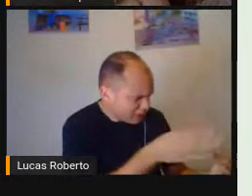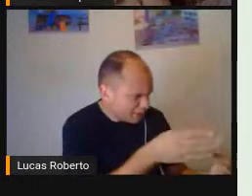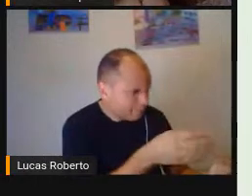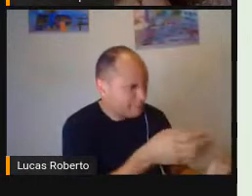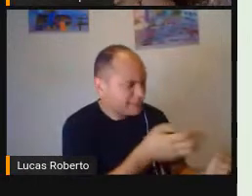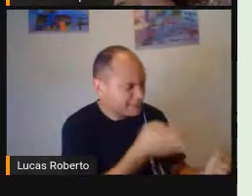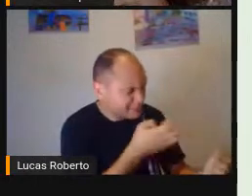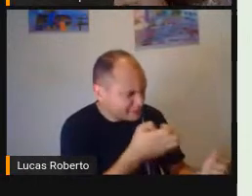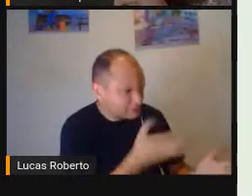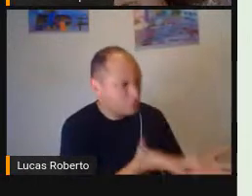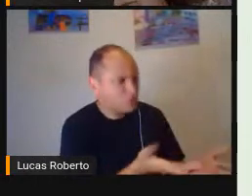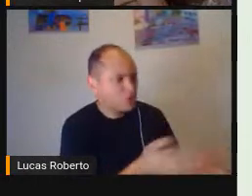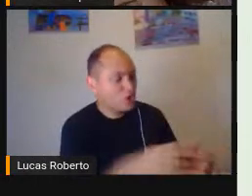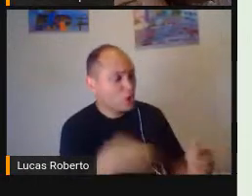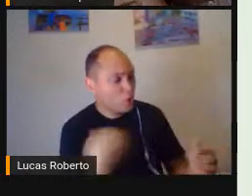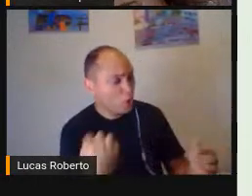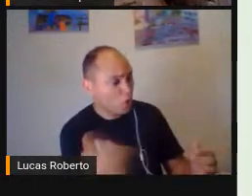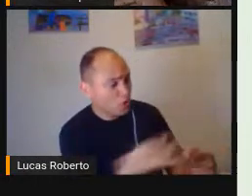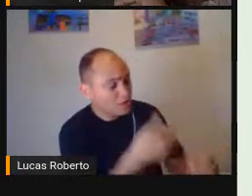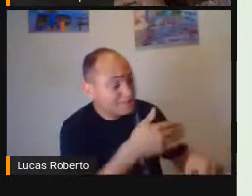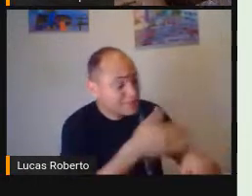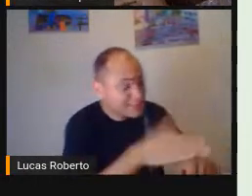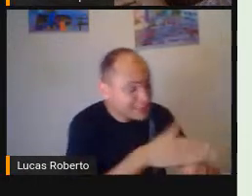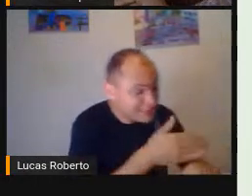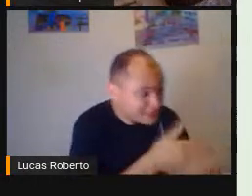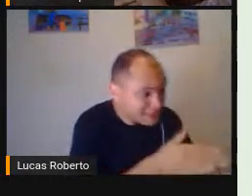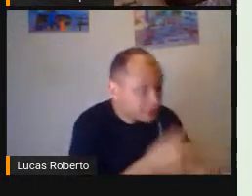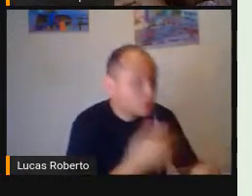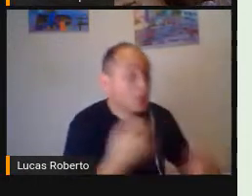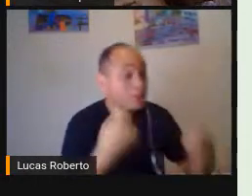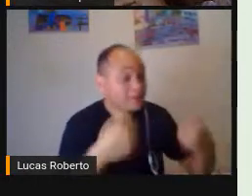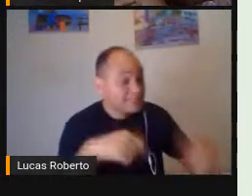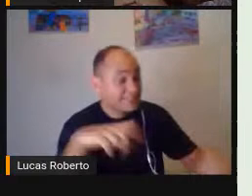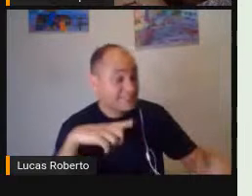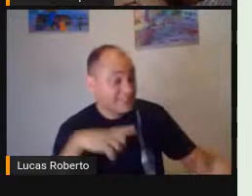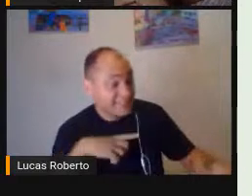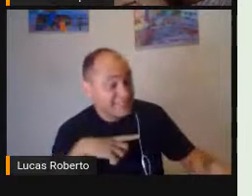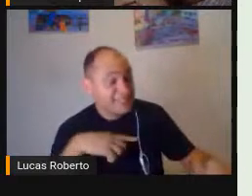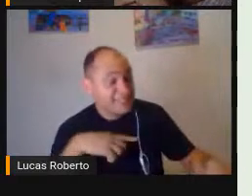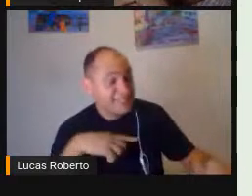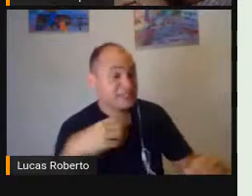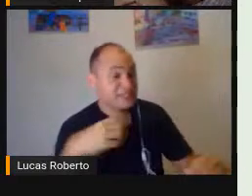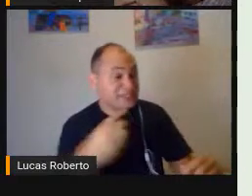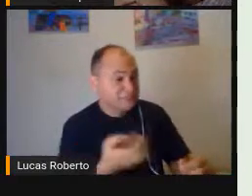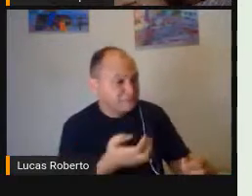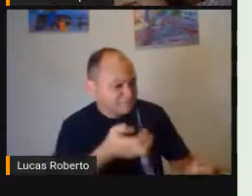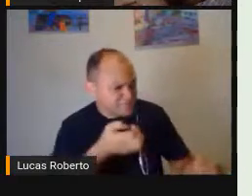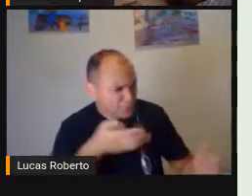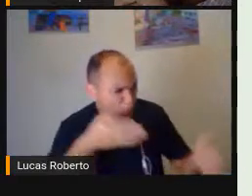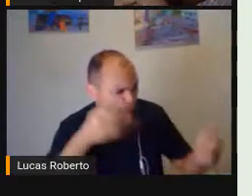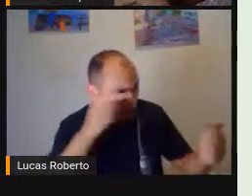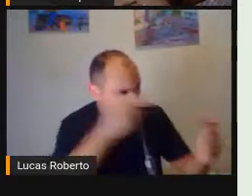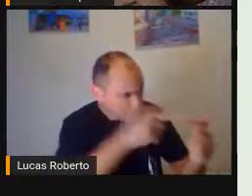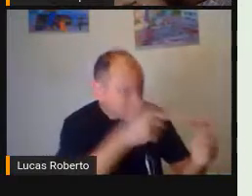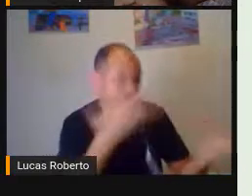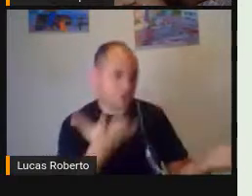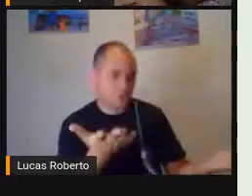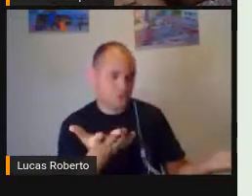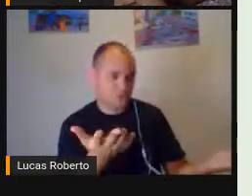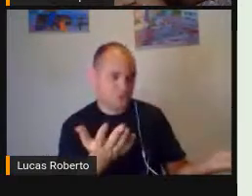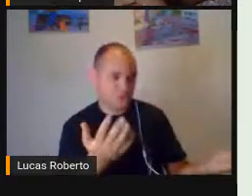planejamento Precisa ter Uma intenção Quando a gente Coloca Em considerar Os diferentes